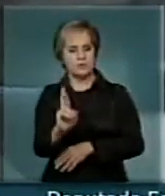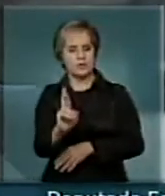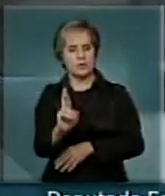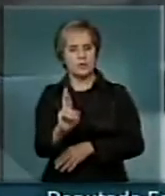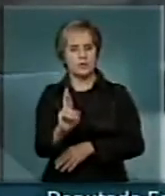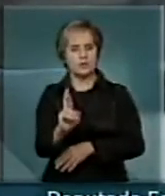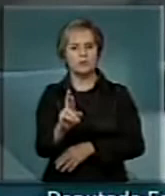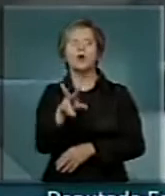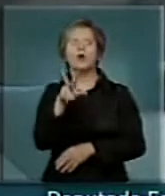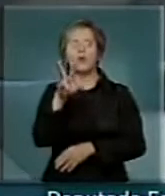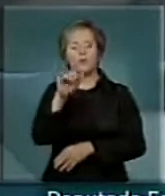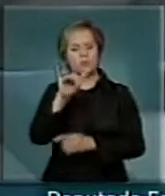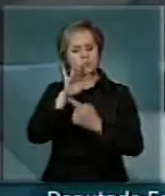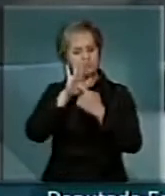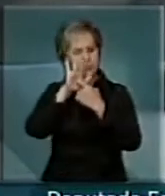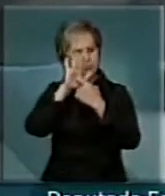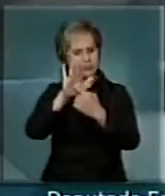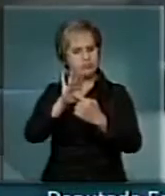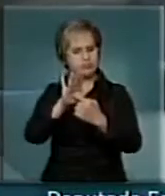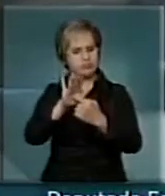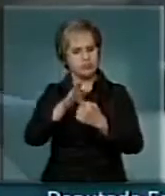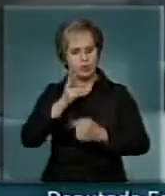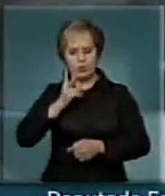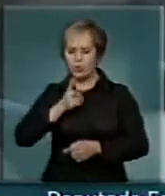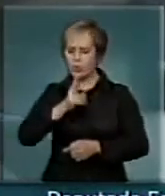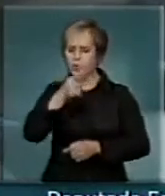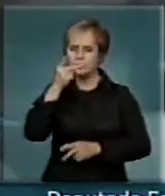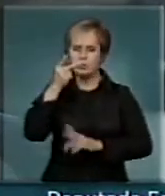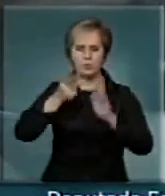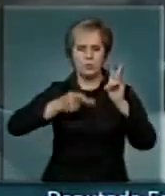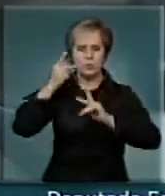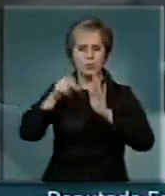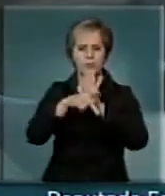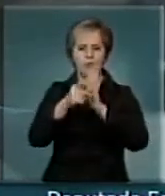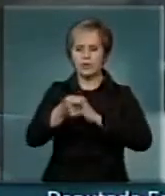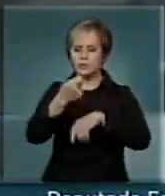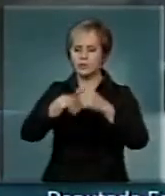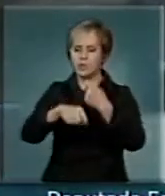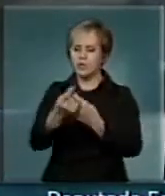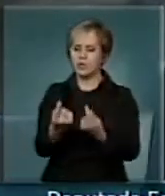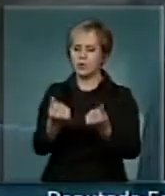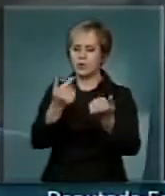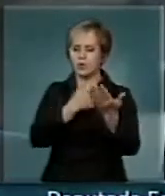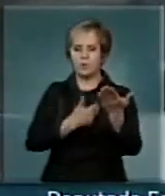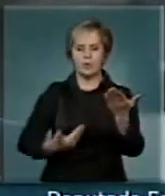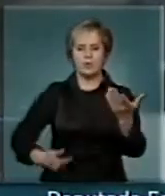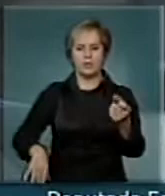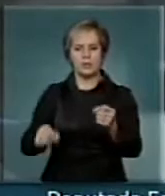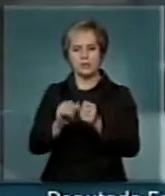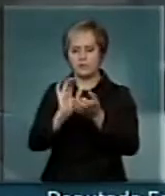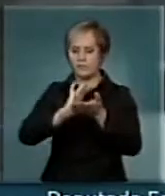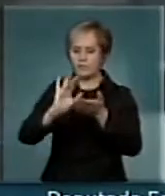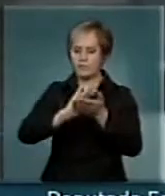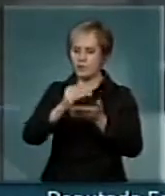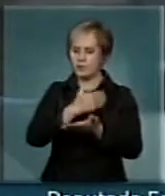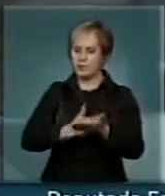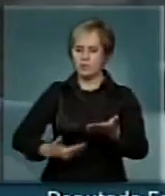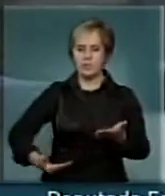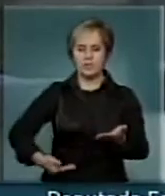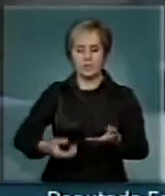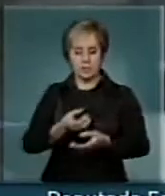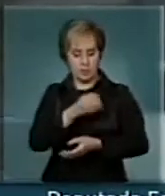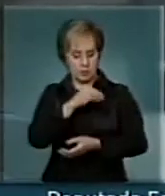demonstra a continuidade da política econômica do governo, de fazer os seus investimentos públicos,